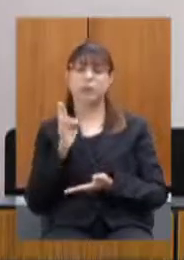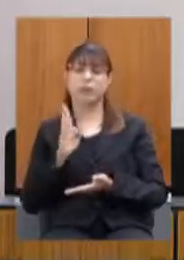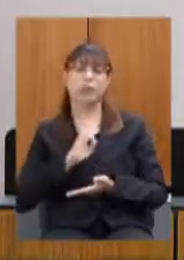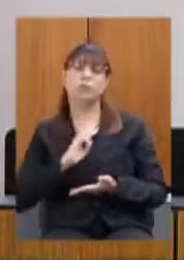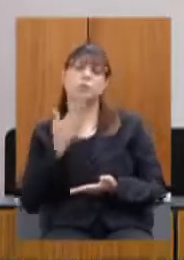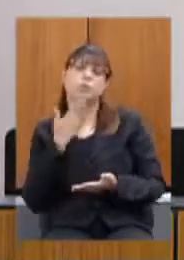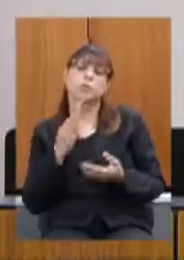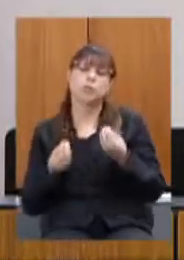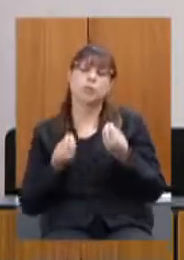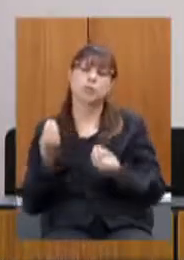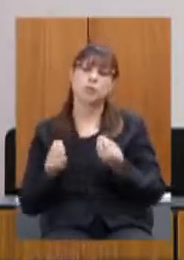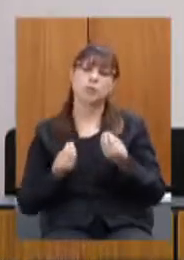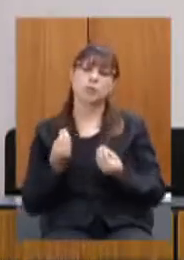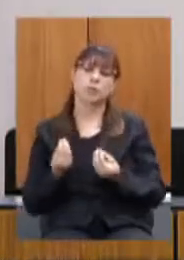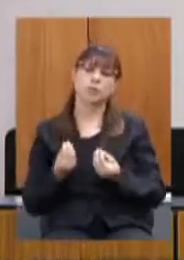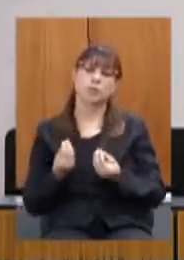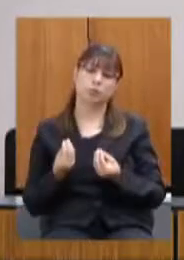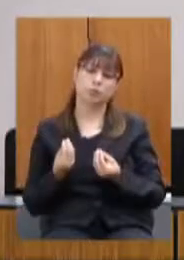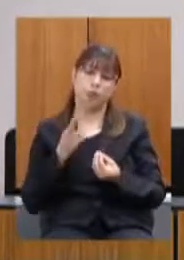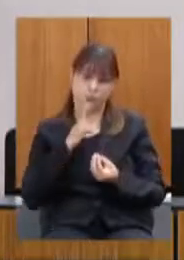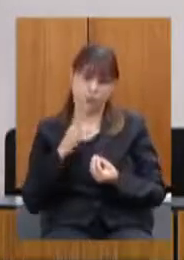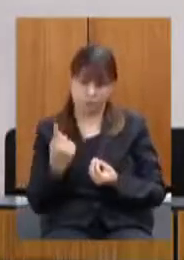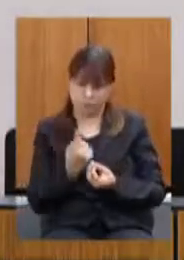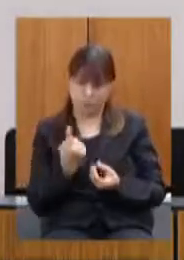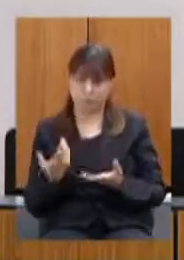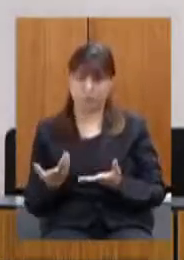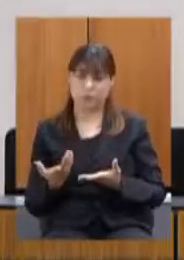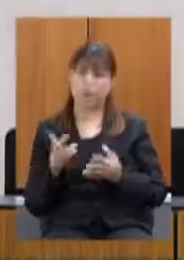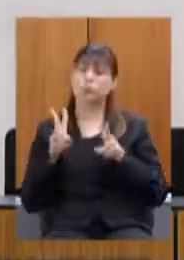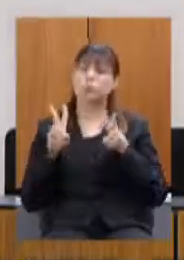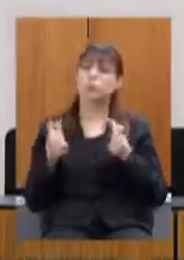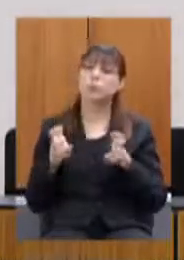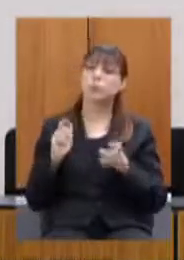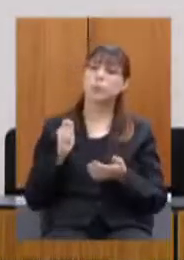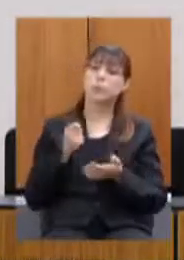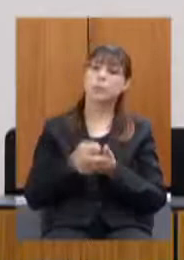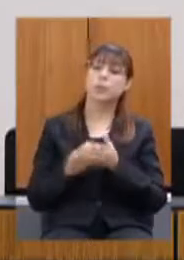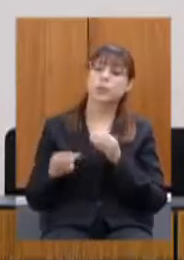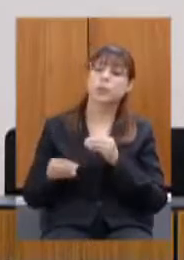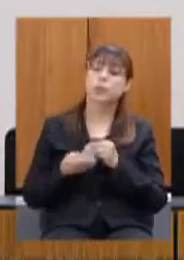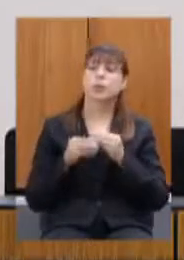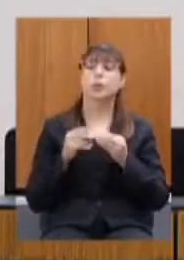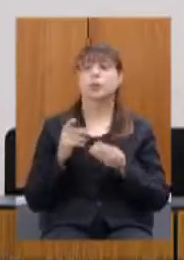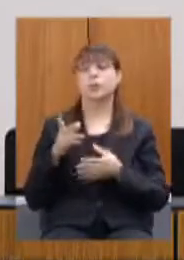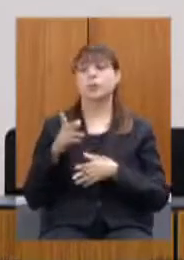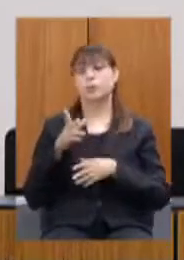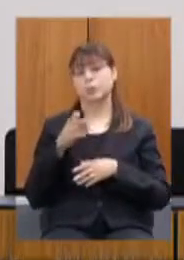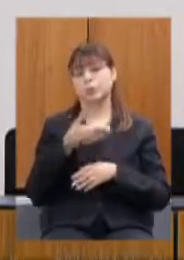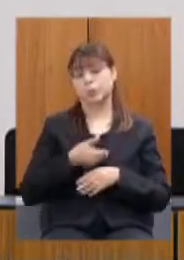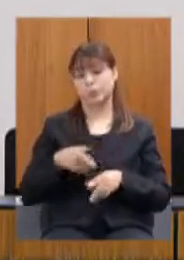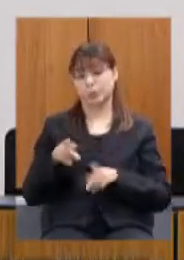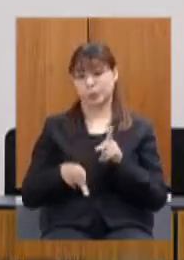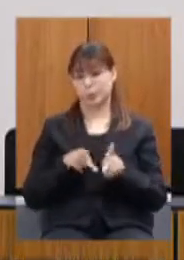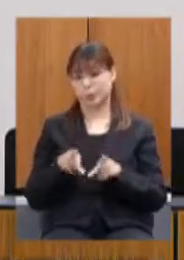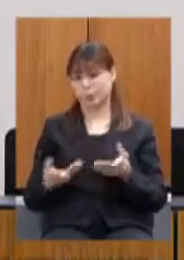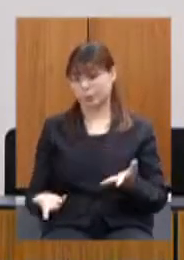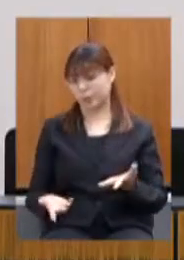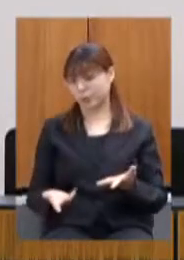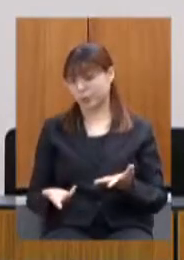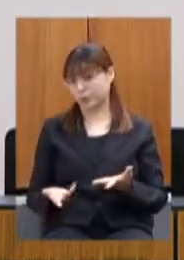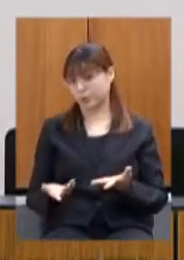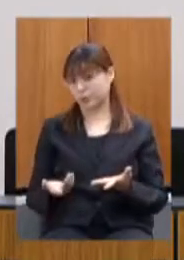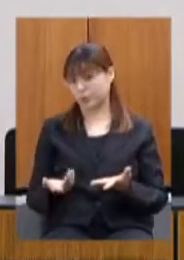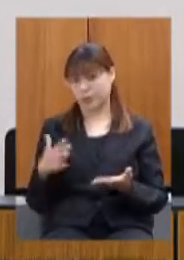a nos dar em relação ao pagamento das emendas populares que nunca na história